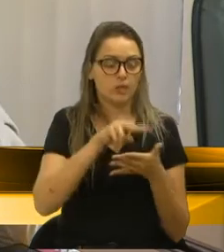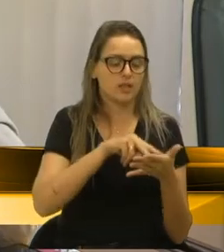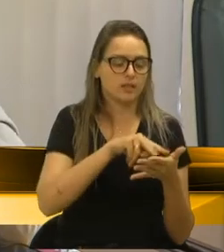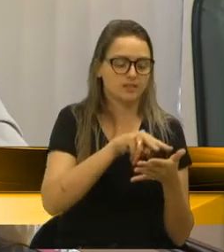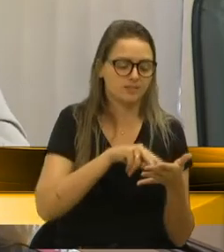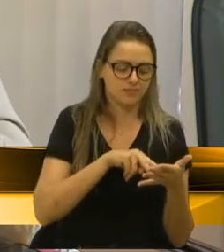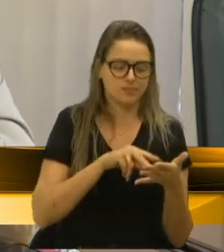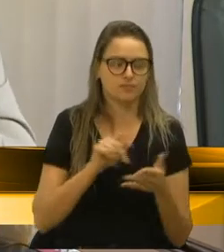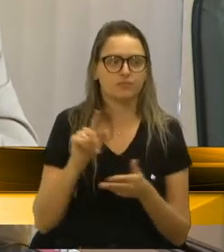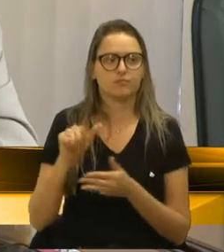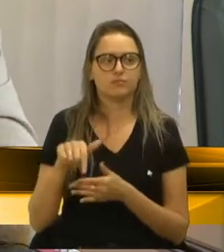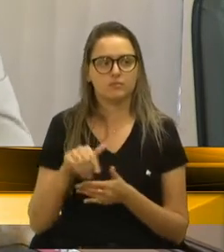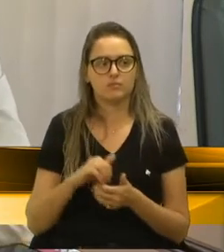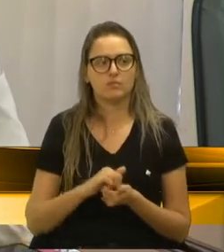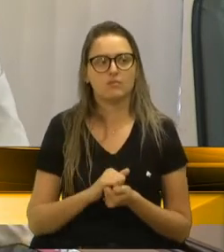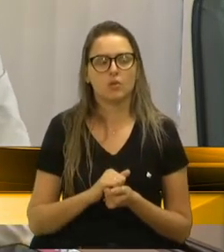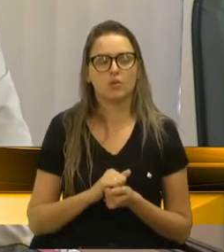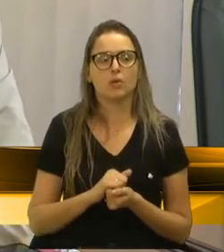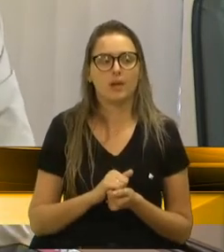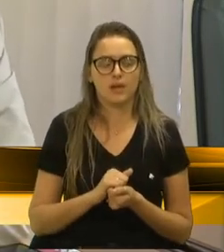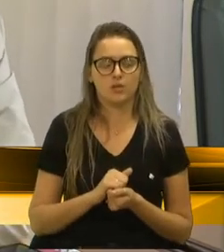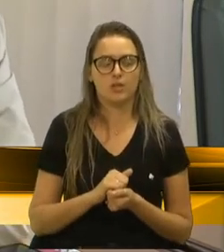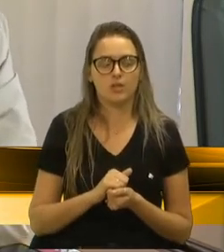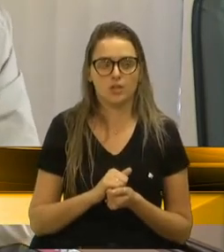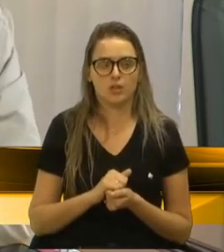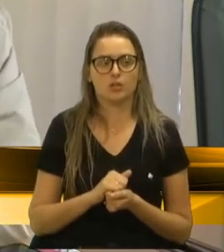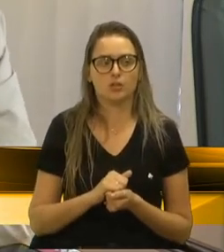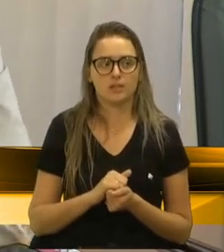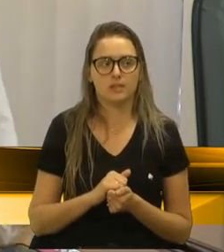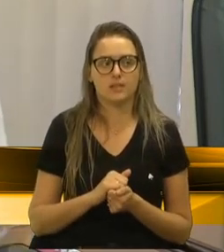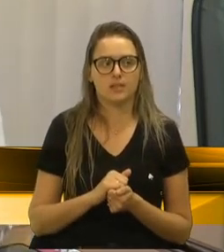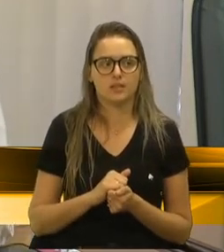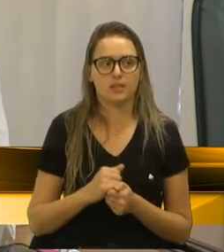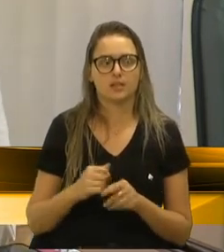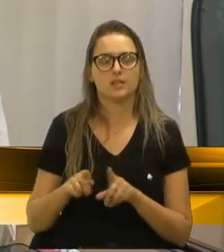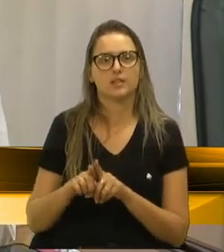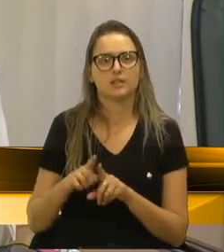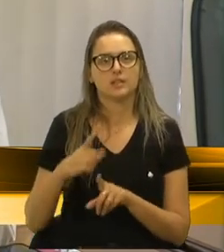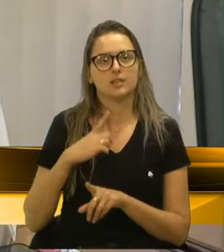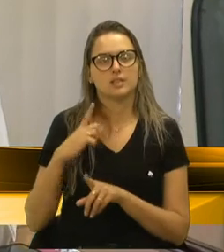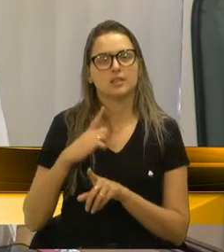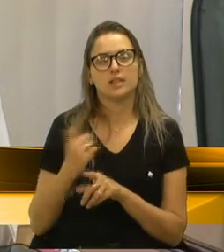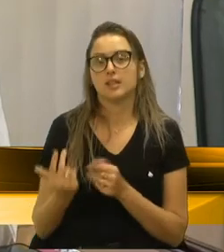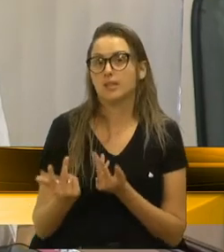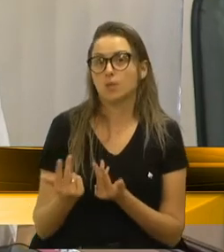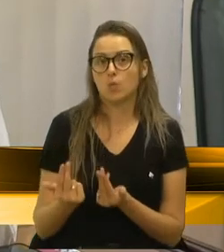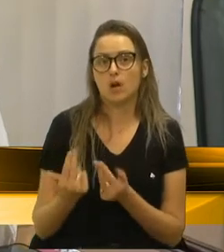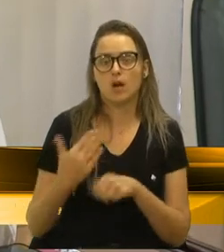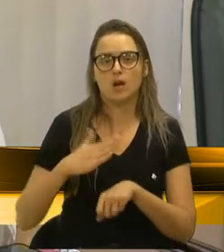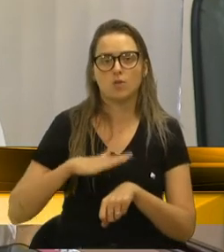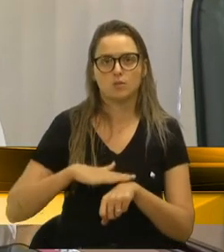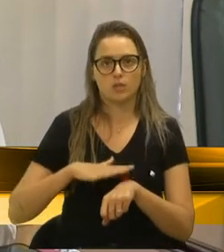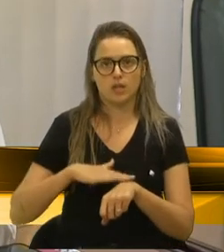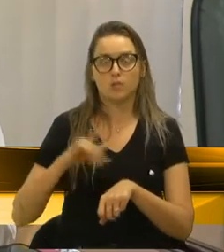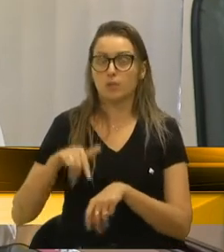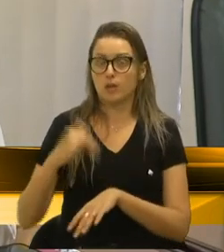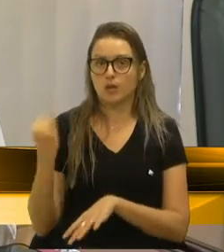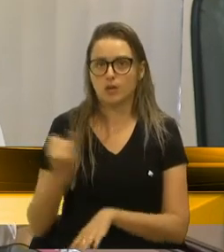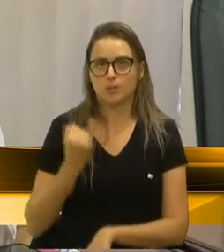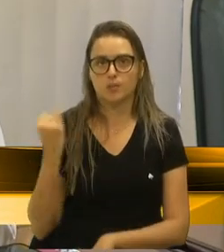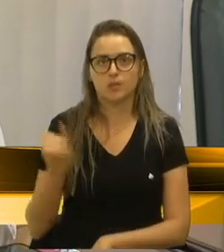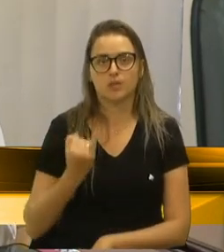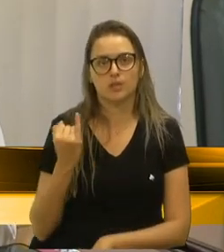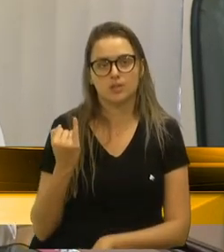Isso é o trabalho de um vereador, é ter essa proposição. Ao mesmo tempo, é importante a sua